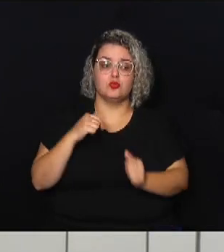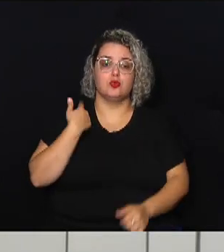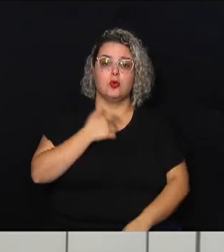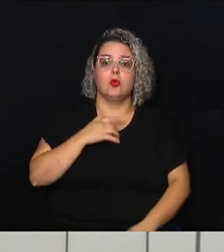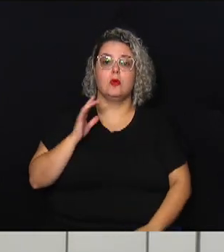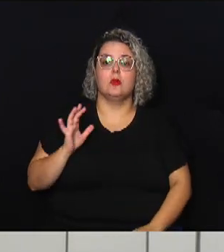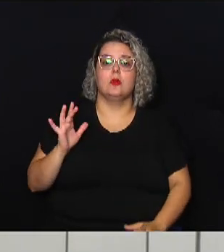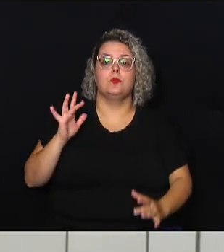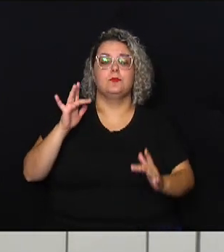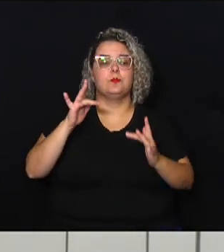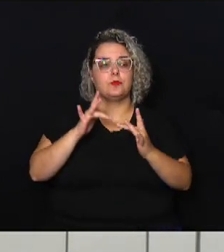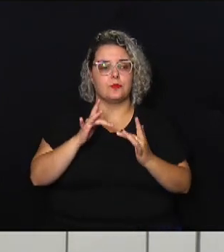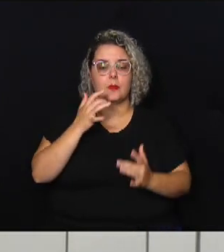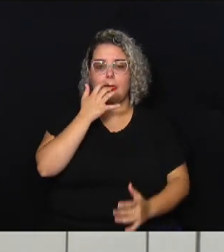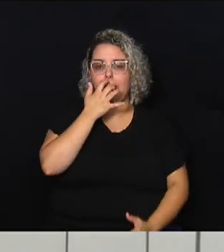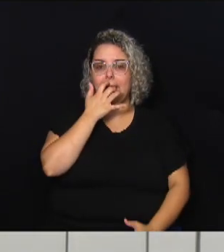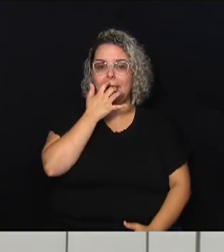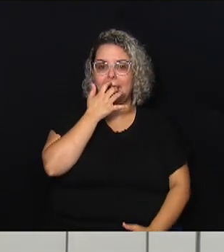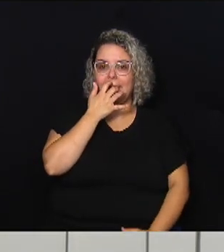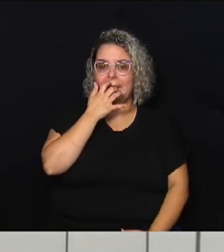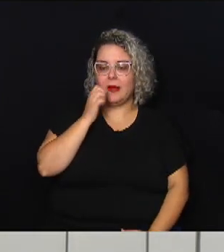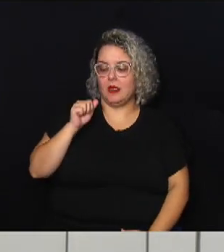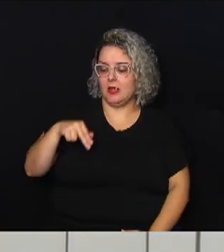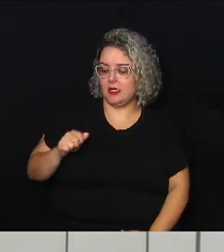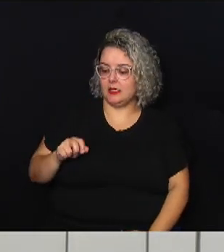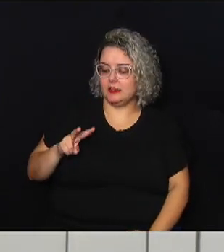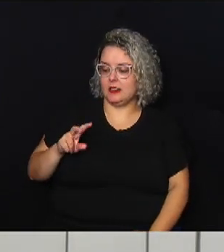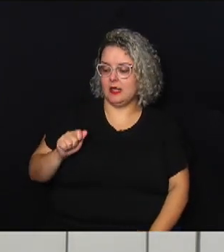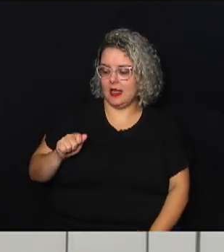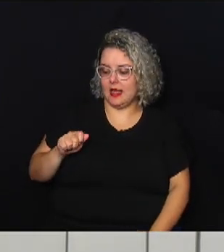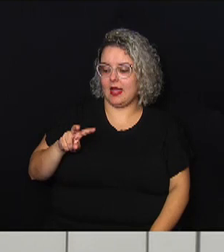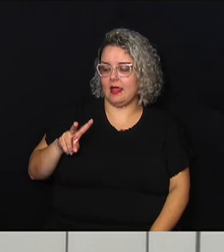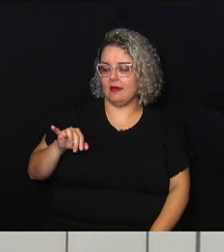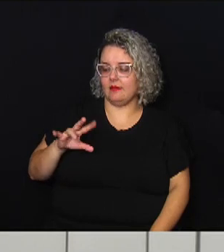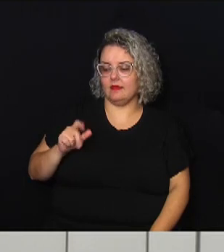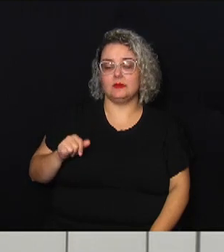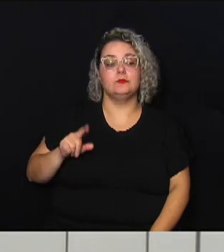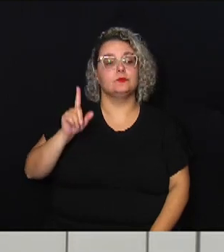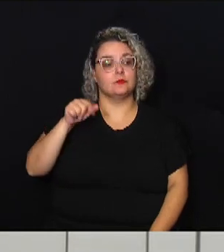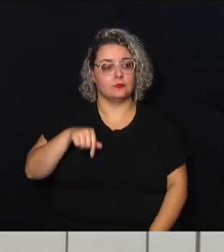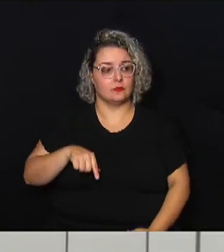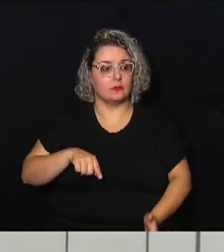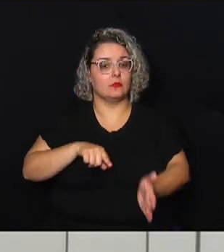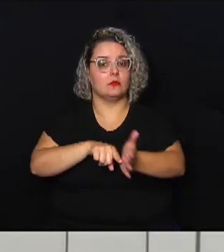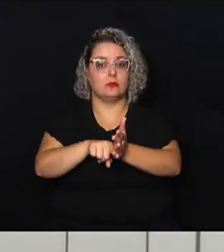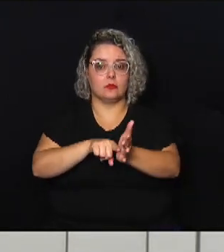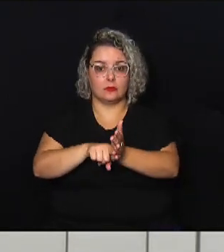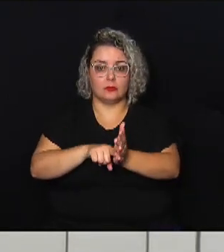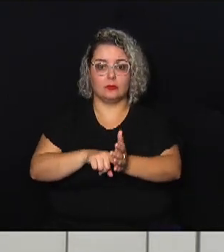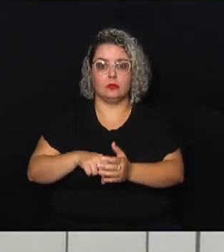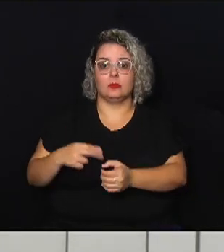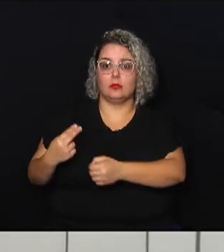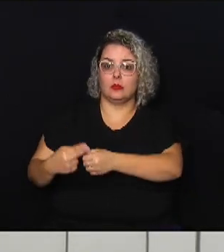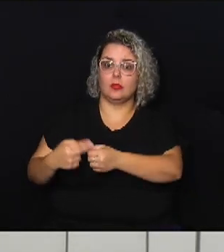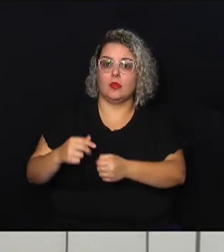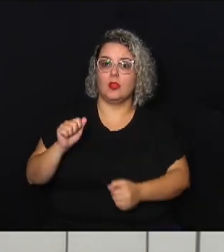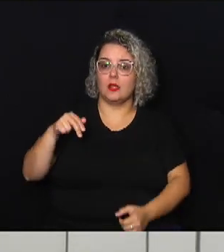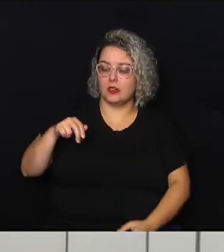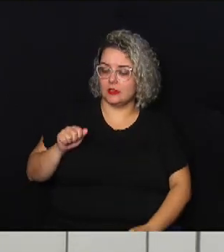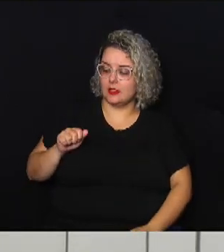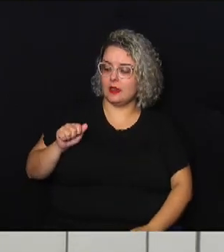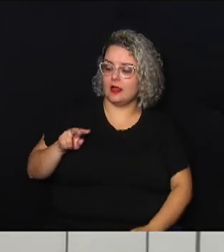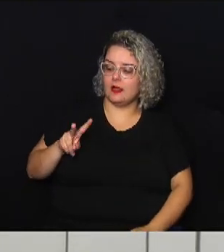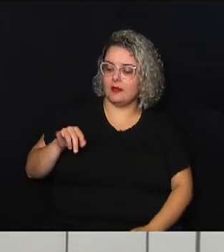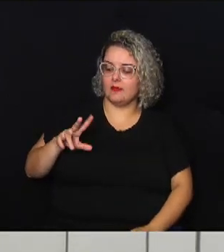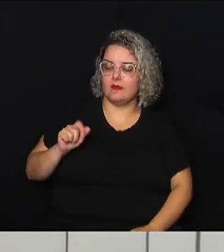Ana Ávila que é pesquisadora meteorologista do CEPAGRE da Unicamp. Ana Ávila, bem-vinda